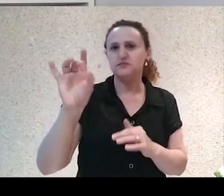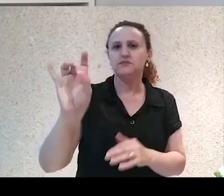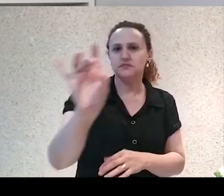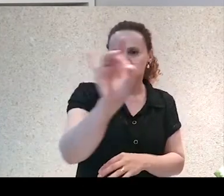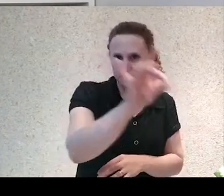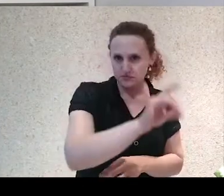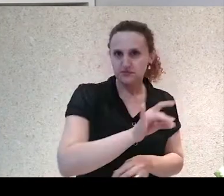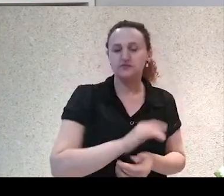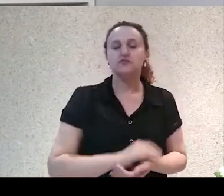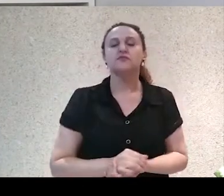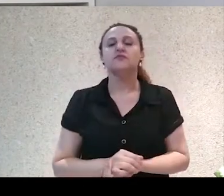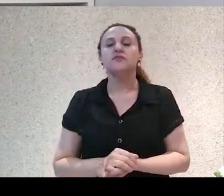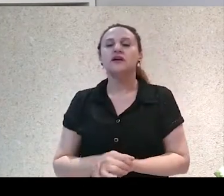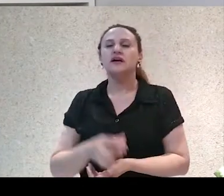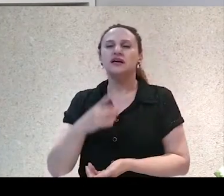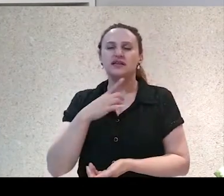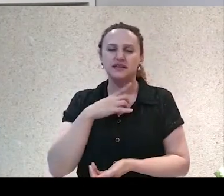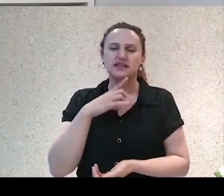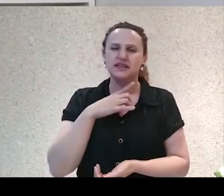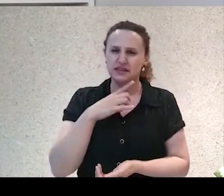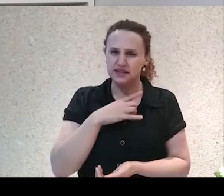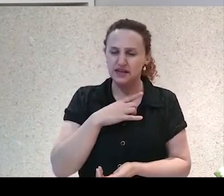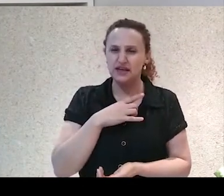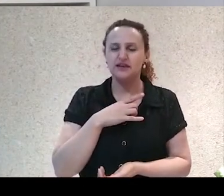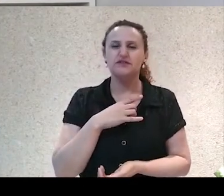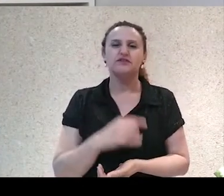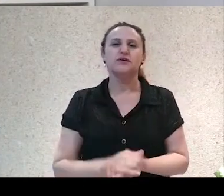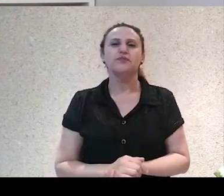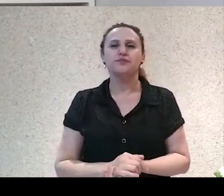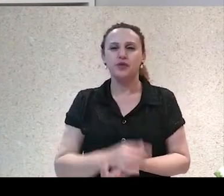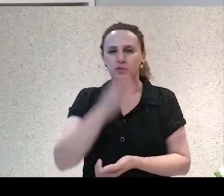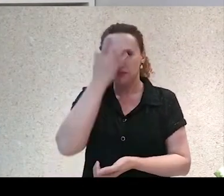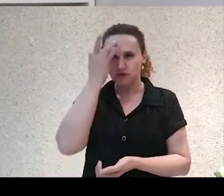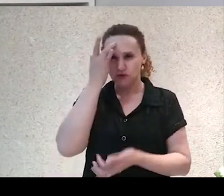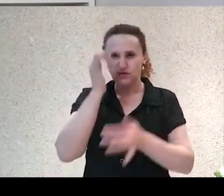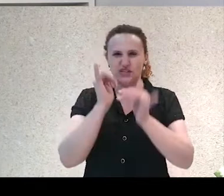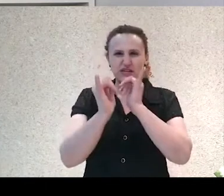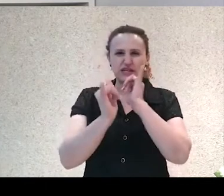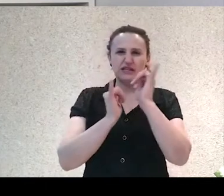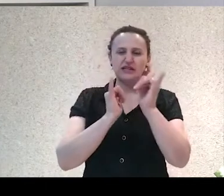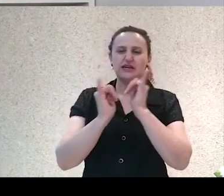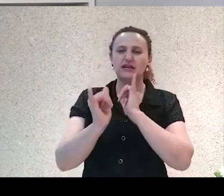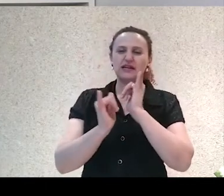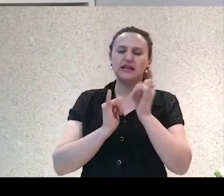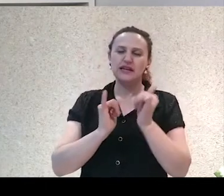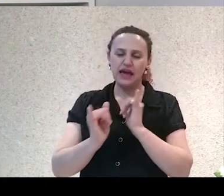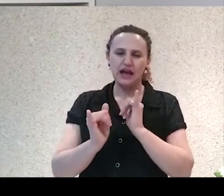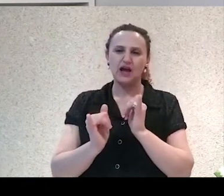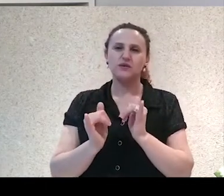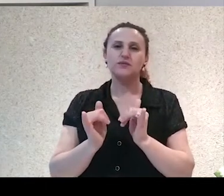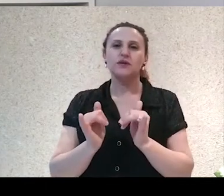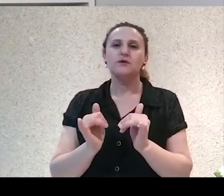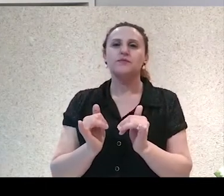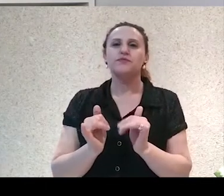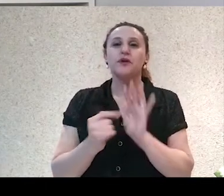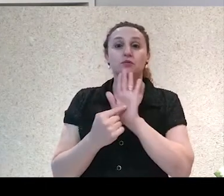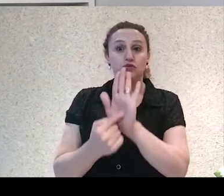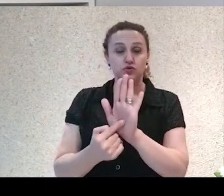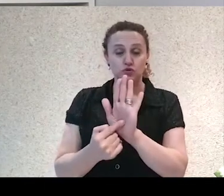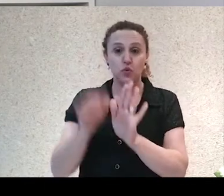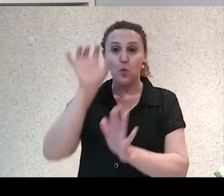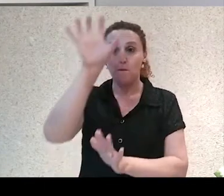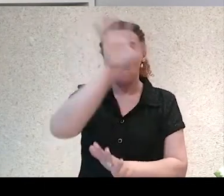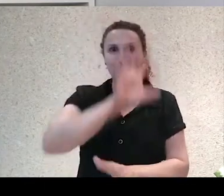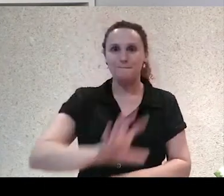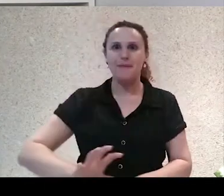uma ocasião em que o internauta, ele criou o mapa do mundo, da literatura do mundo, ele vai escolher, então, ele